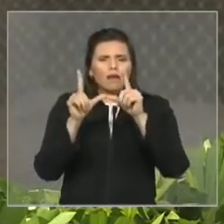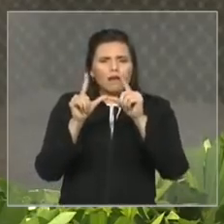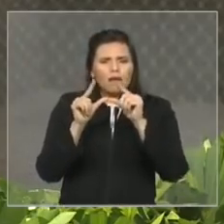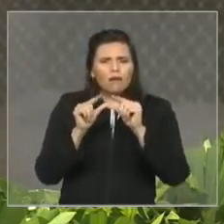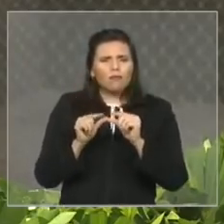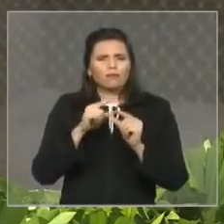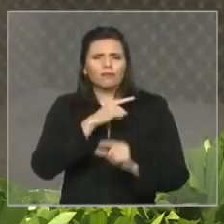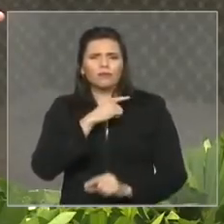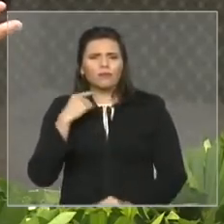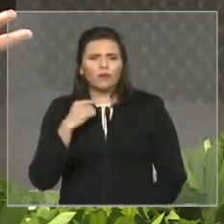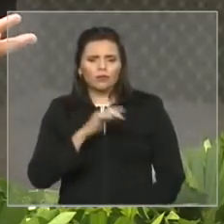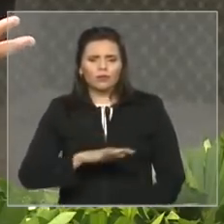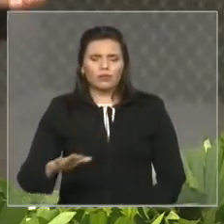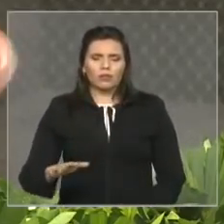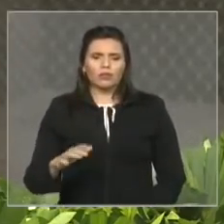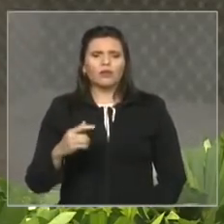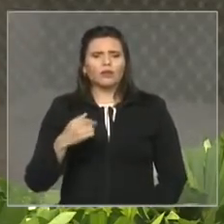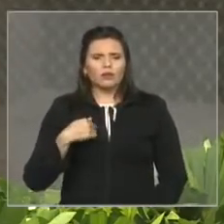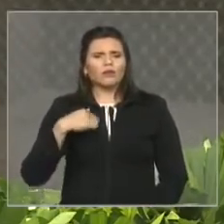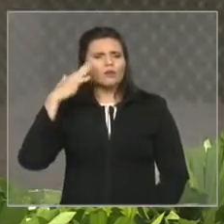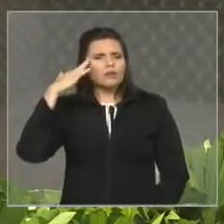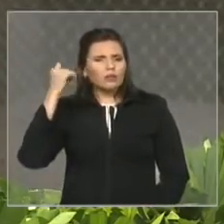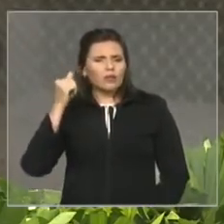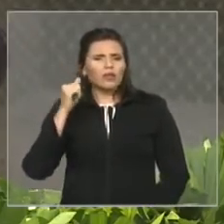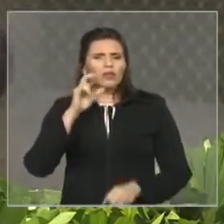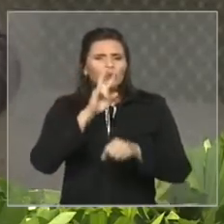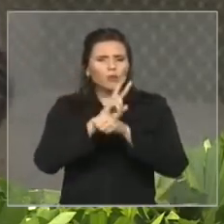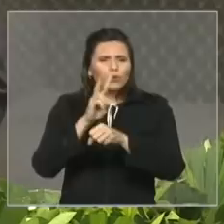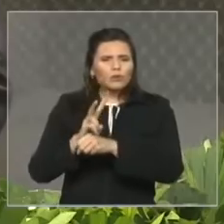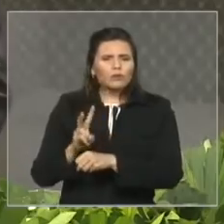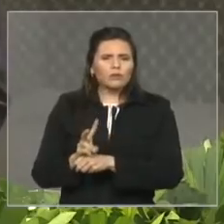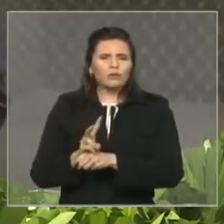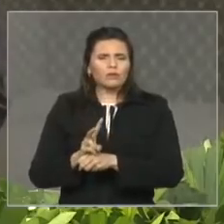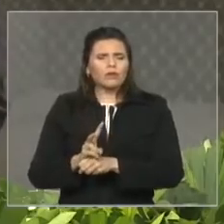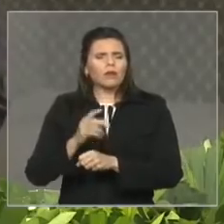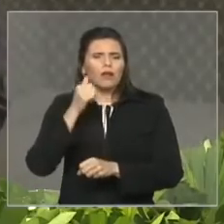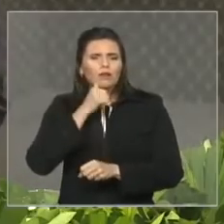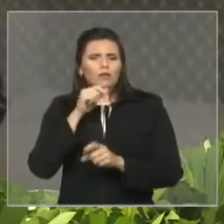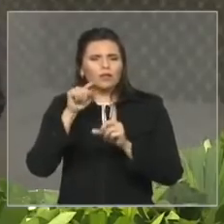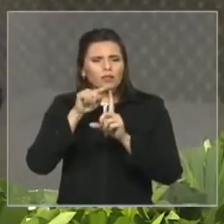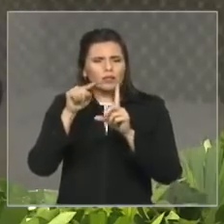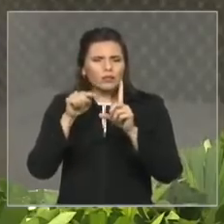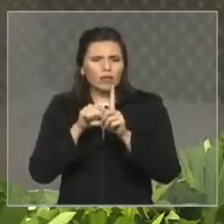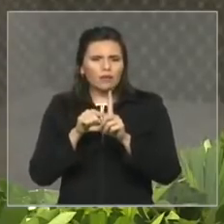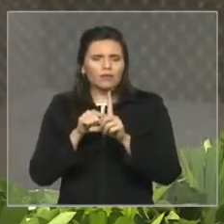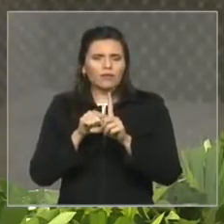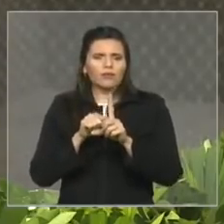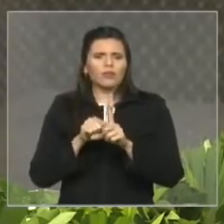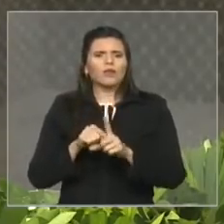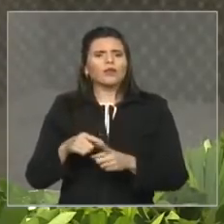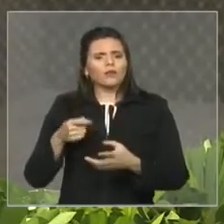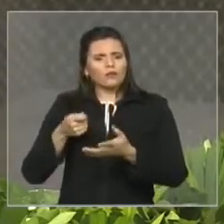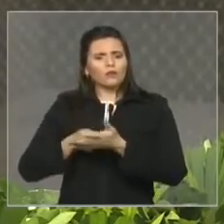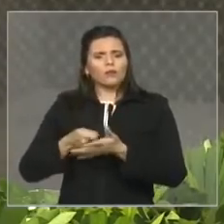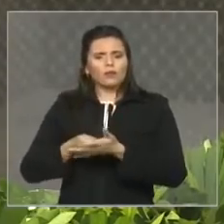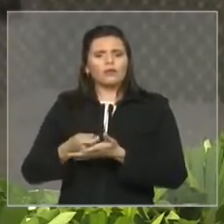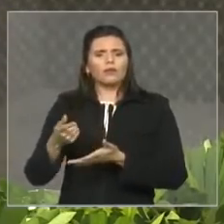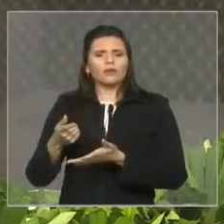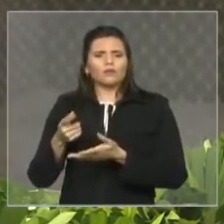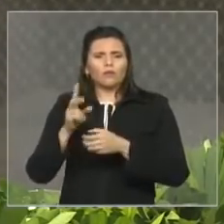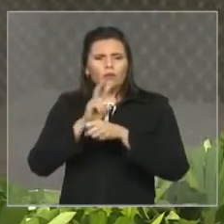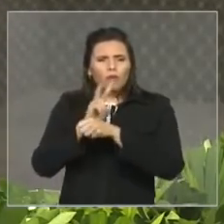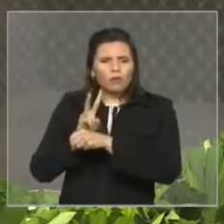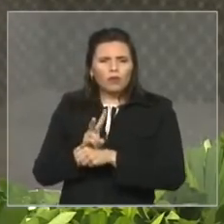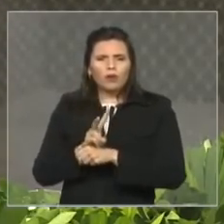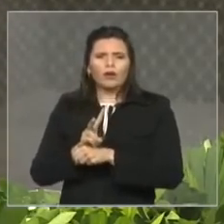cuidando das grávidas das gestantes acompanhando-as exigindo as condicionalidades monitorando